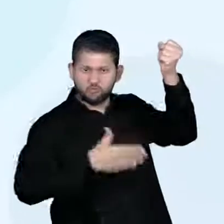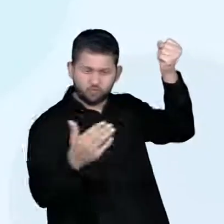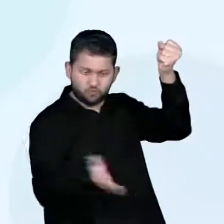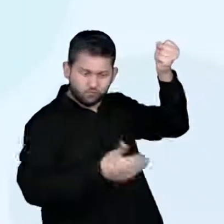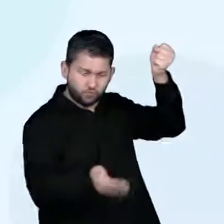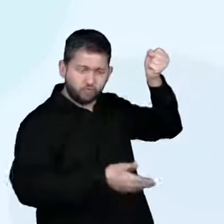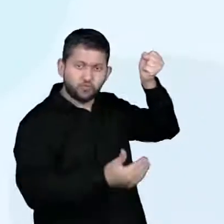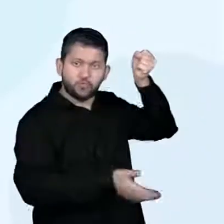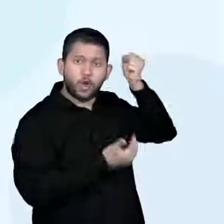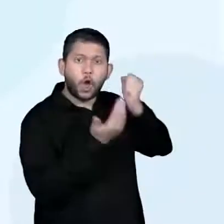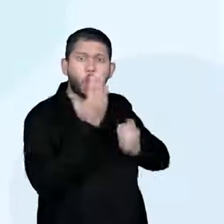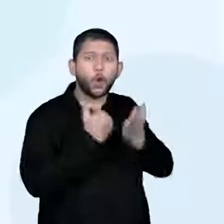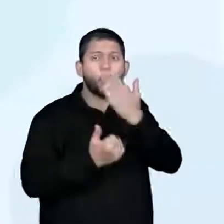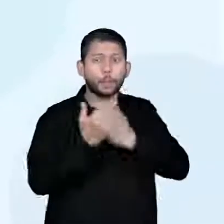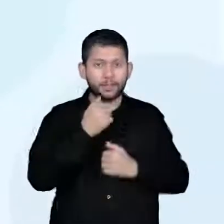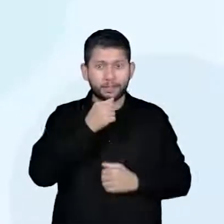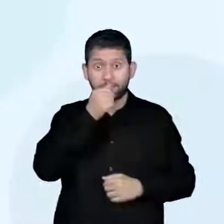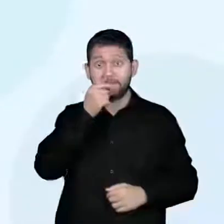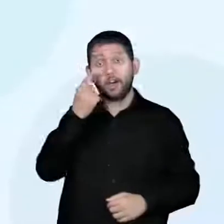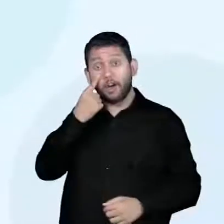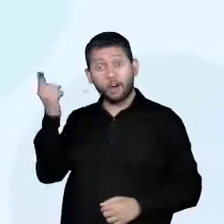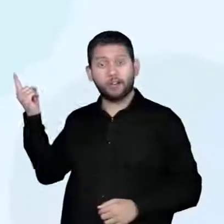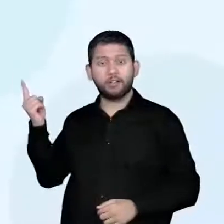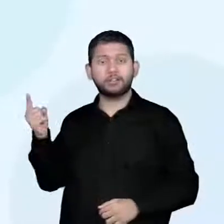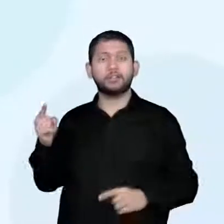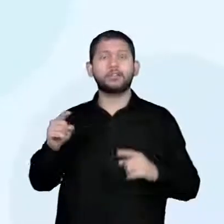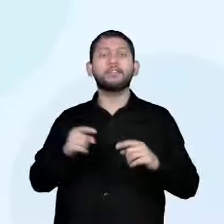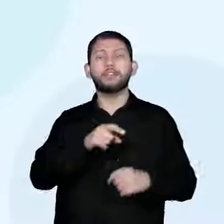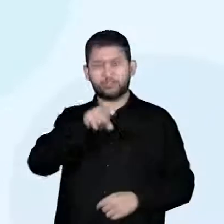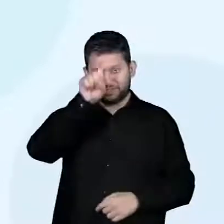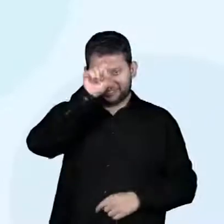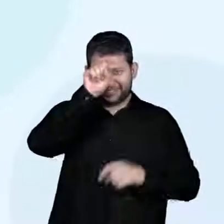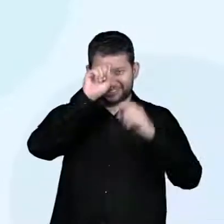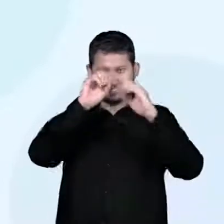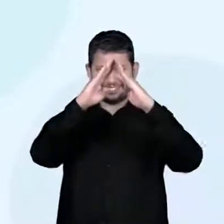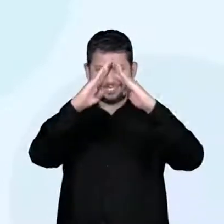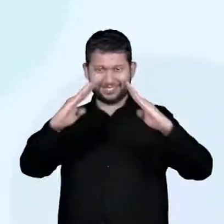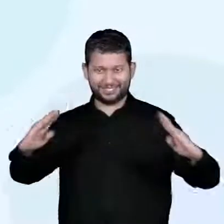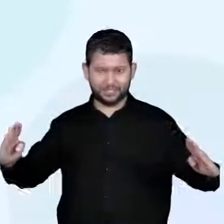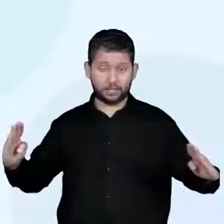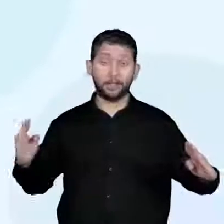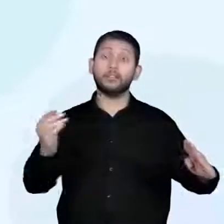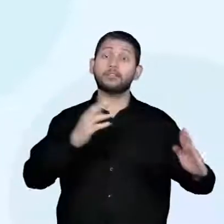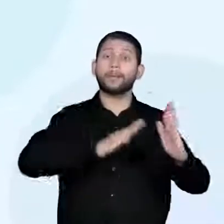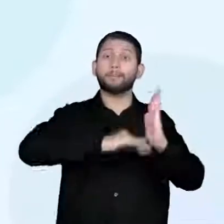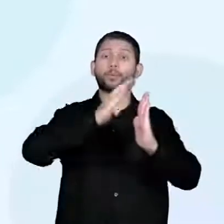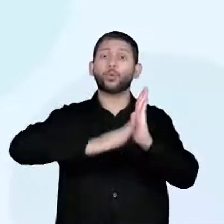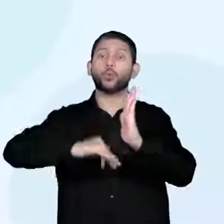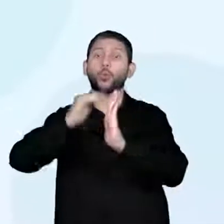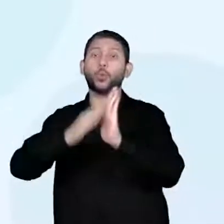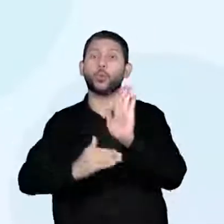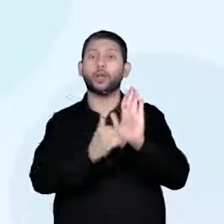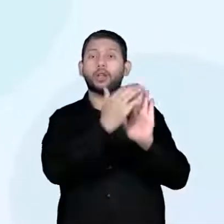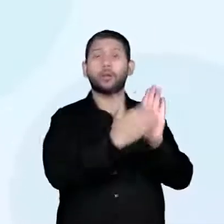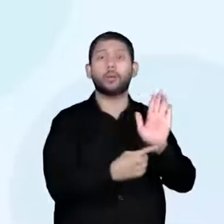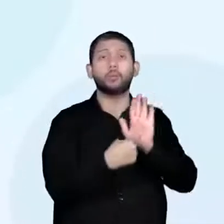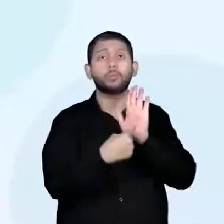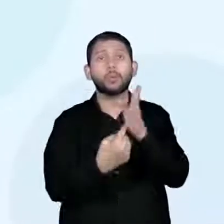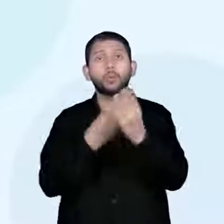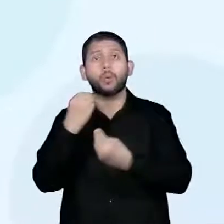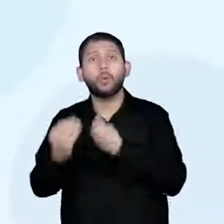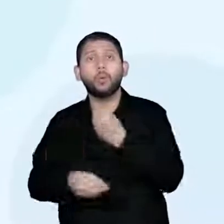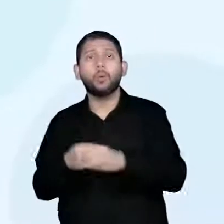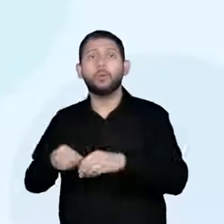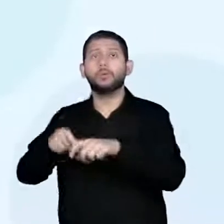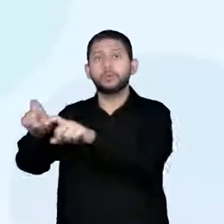Pintura no mural do túmulo retratando trabalhadores arando o campo, a colheta das culturas